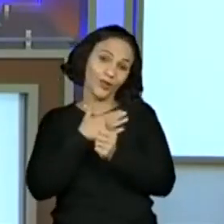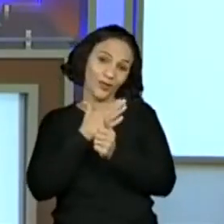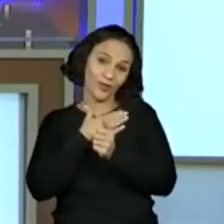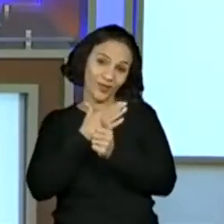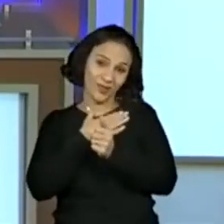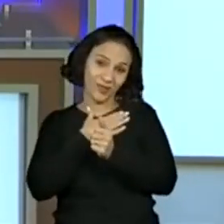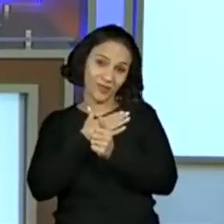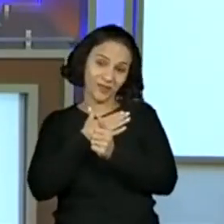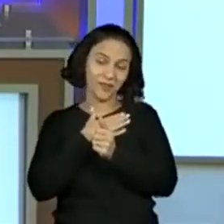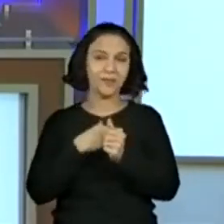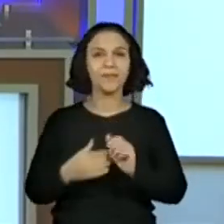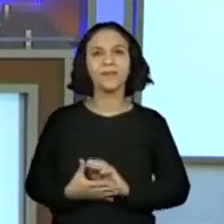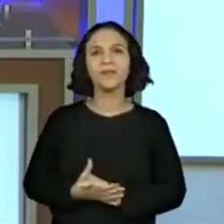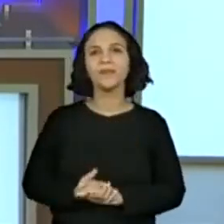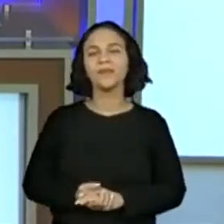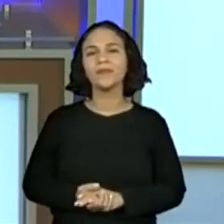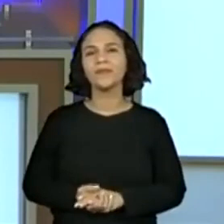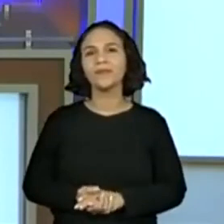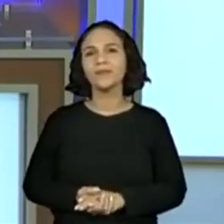Então, vamos lá.